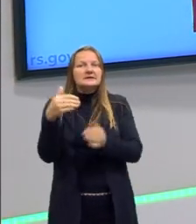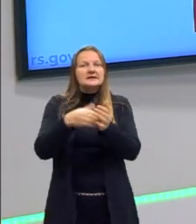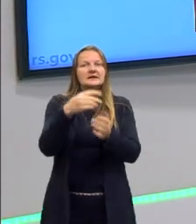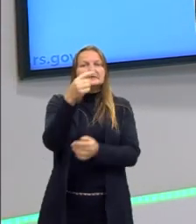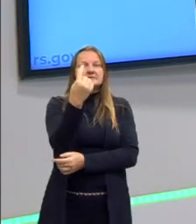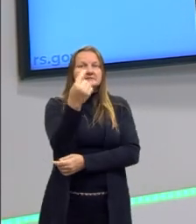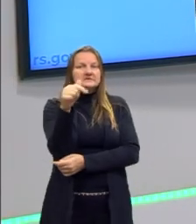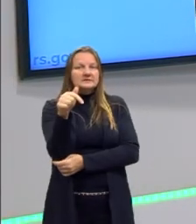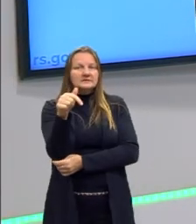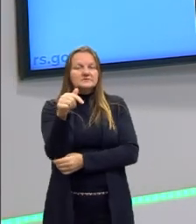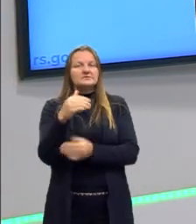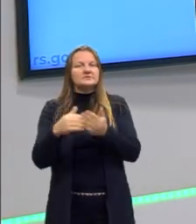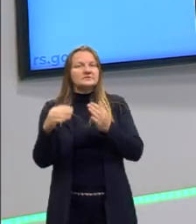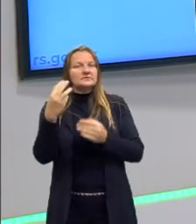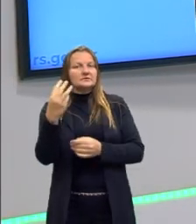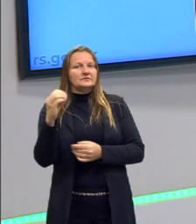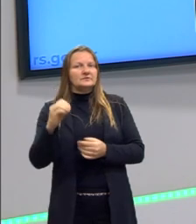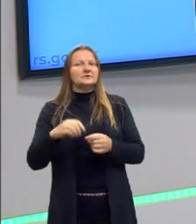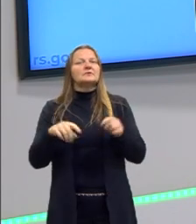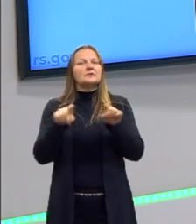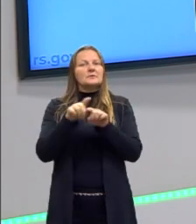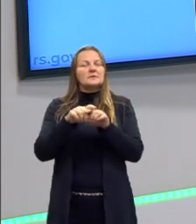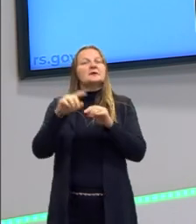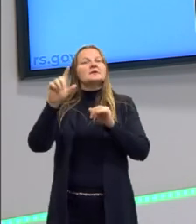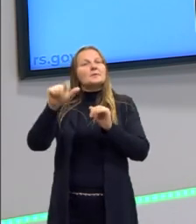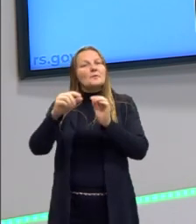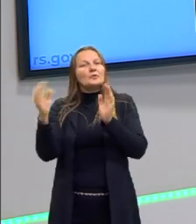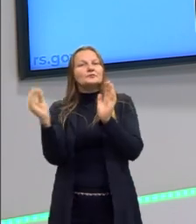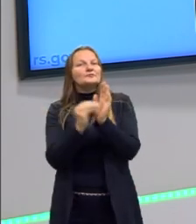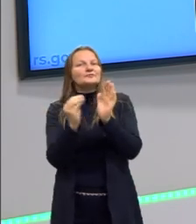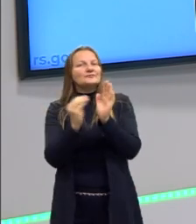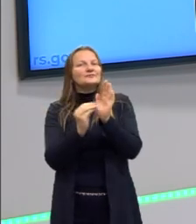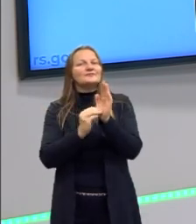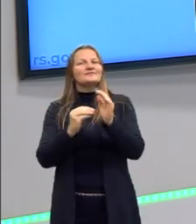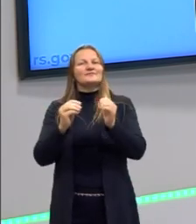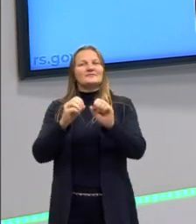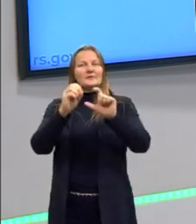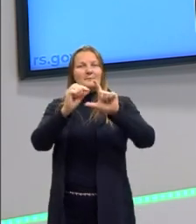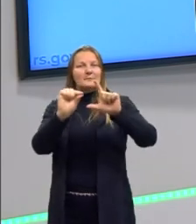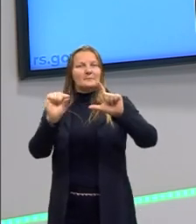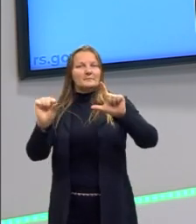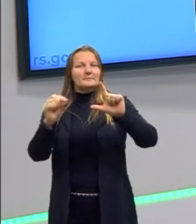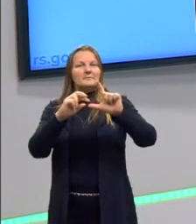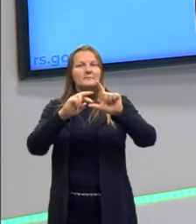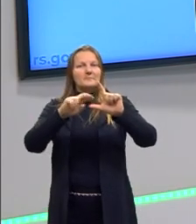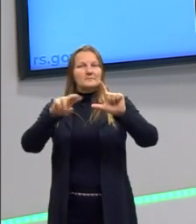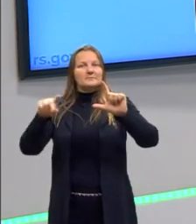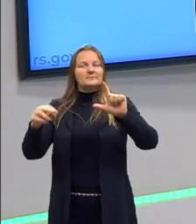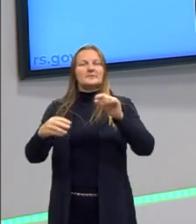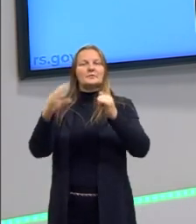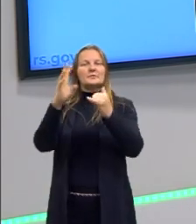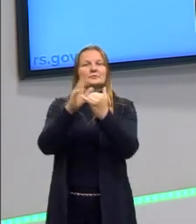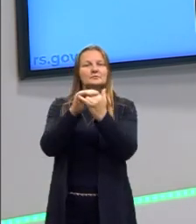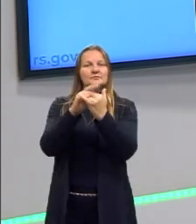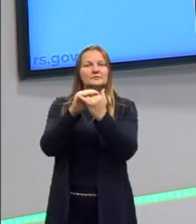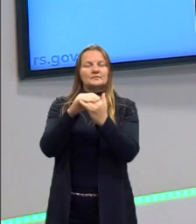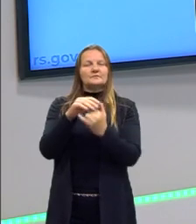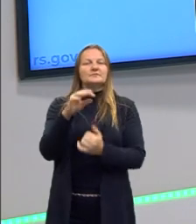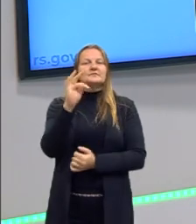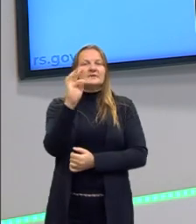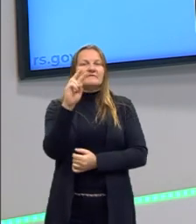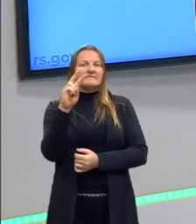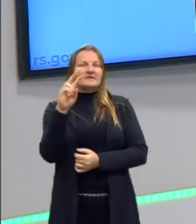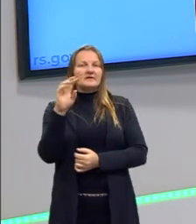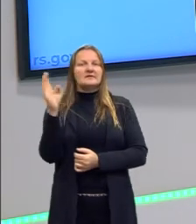17 horas e 30 minutos, e também depois elas ficam na TV da Seduc e no YouTube. Então, só você buscar,